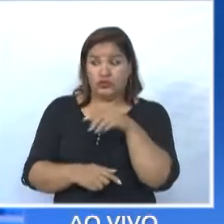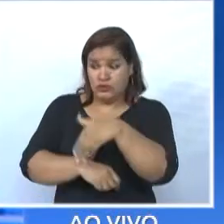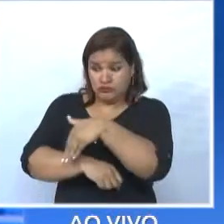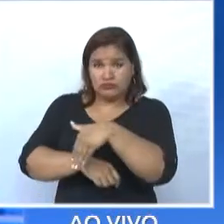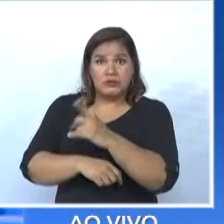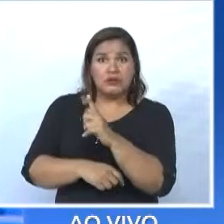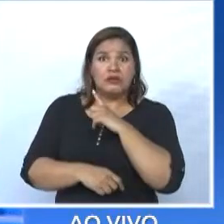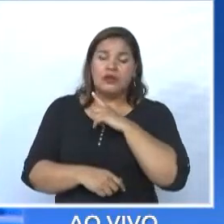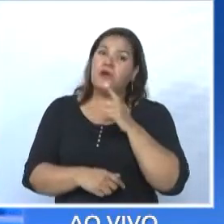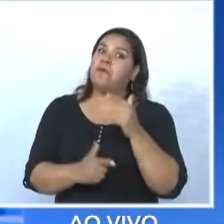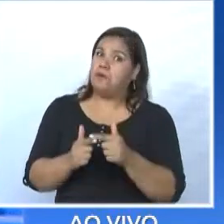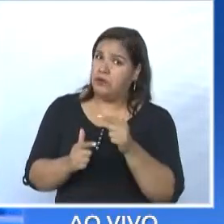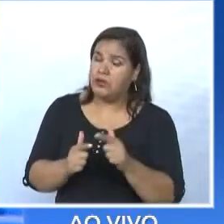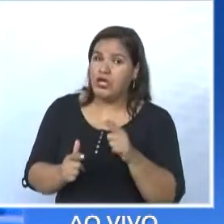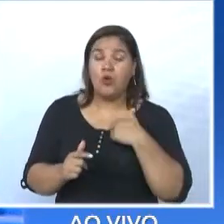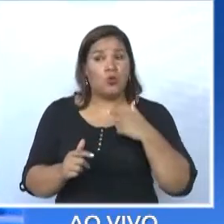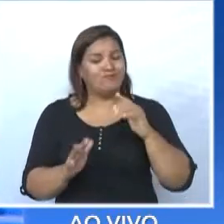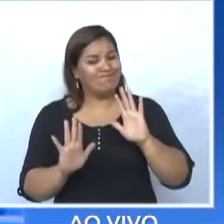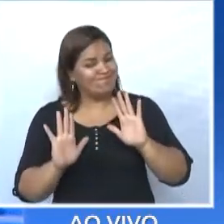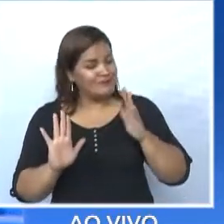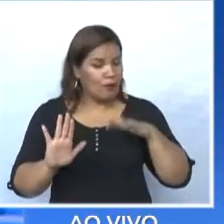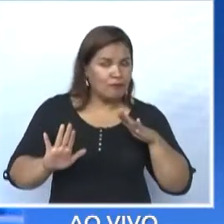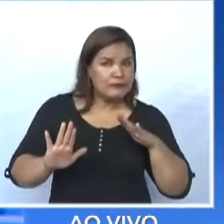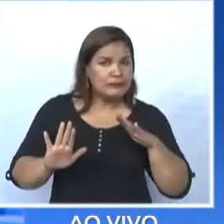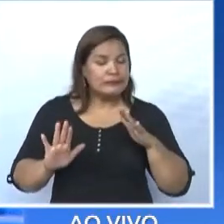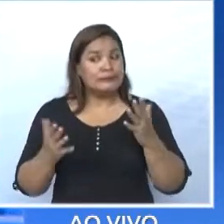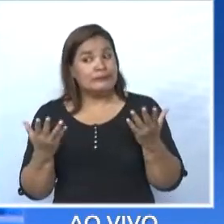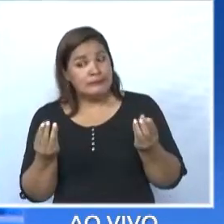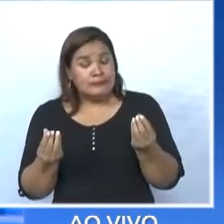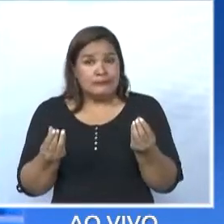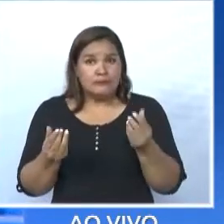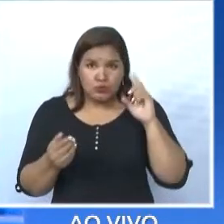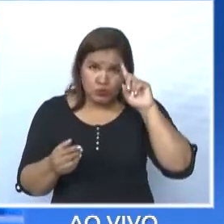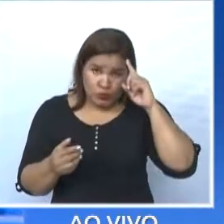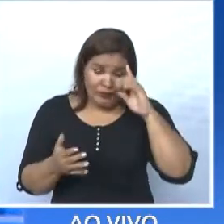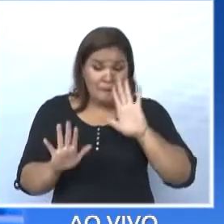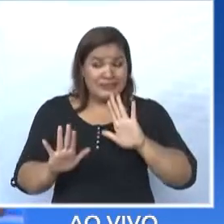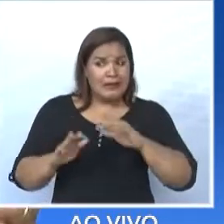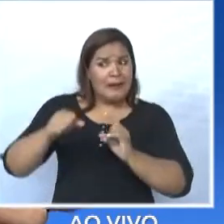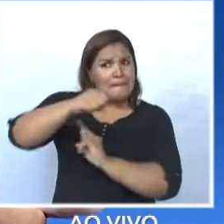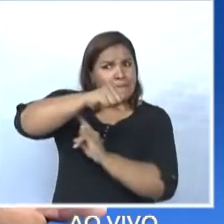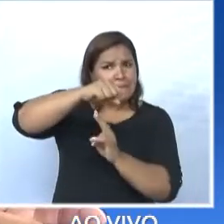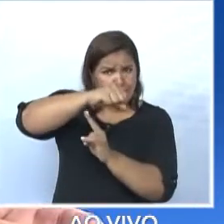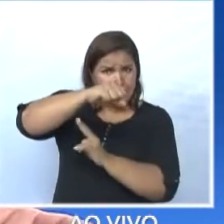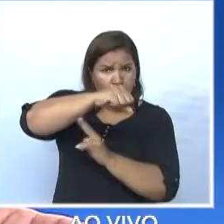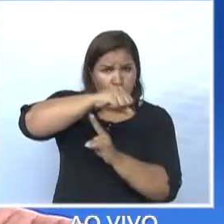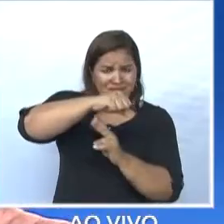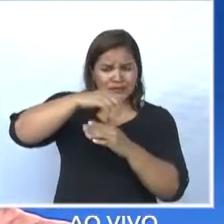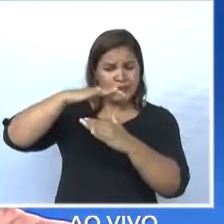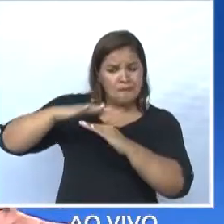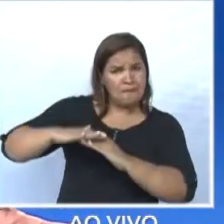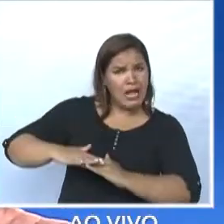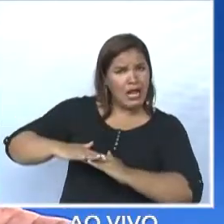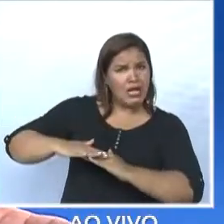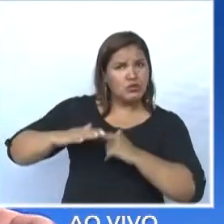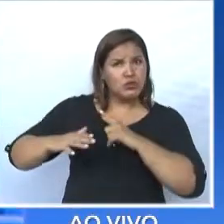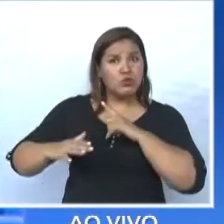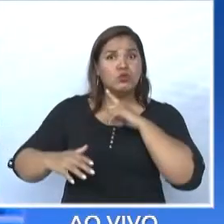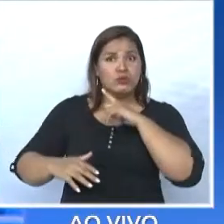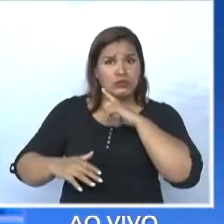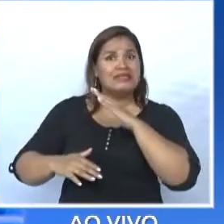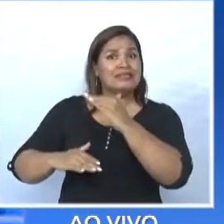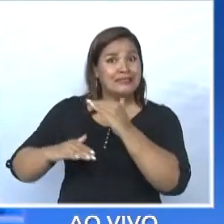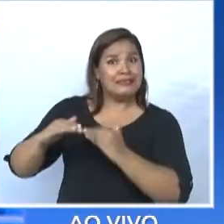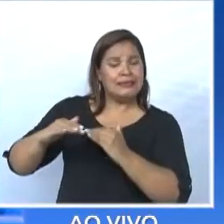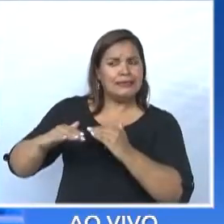posso estar enganado, mas eu acho que a ponte está um pouco abaixo do que as outras duas já existentes. É a impressão que dá quando